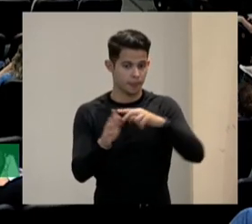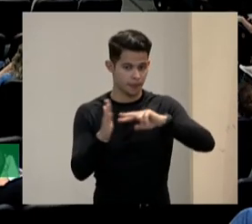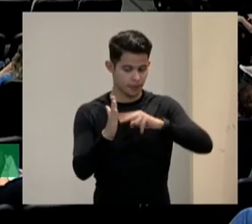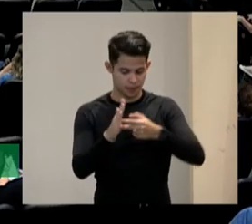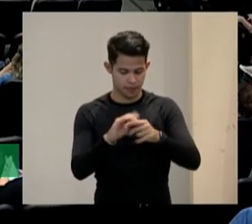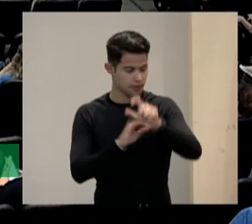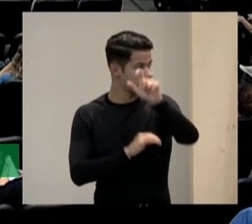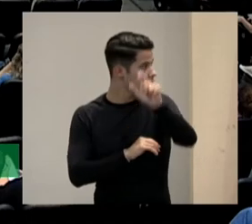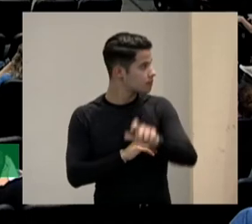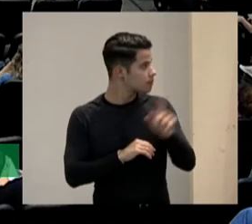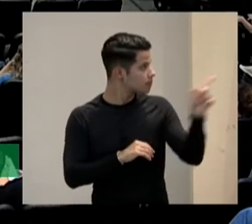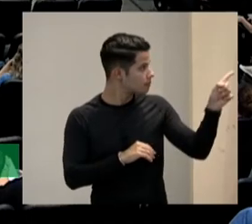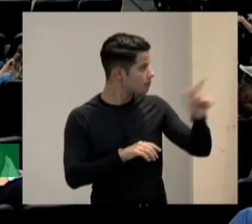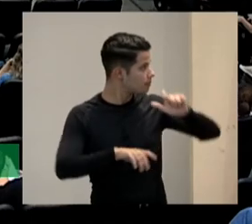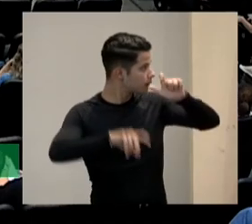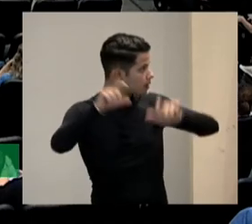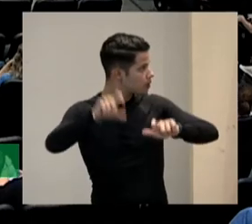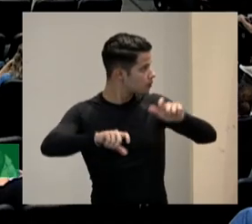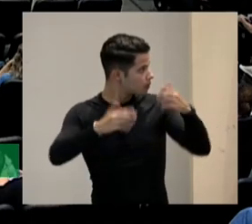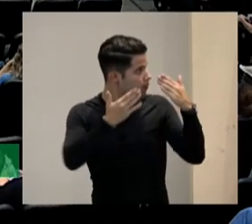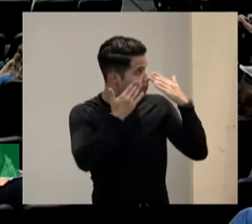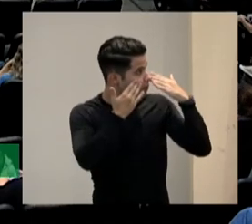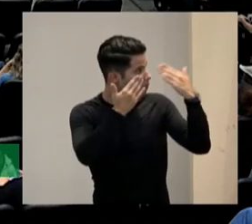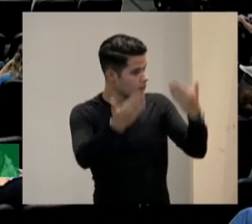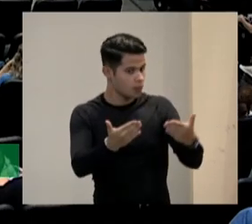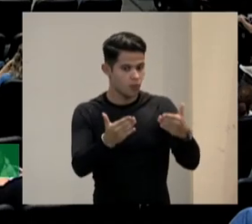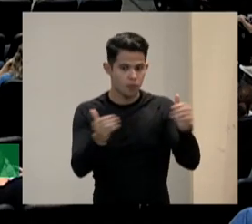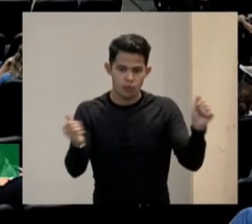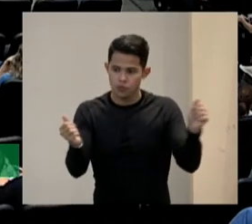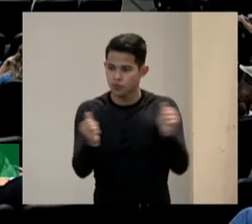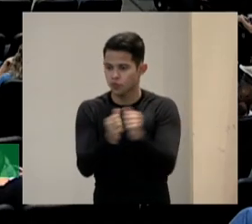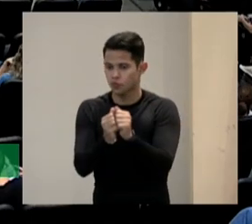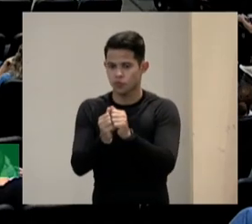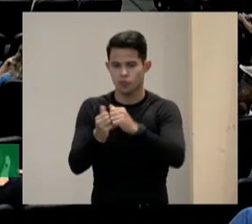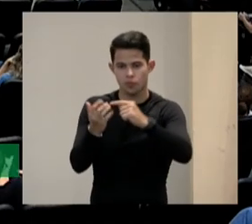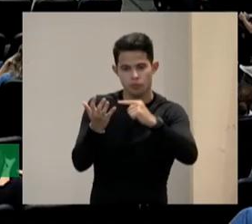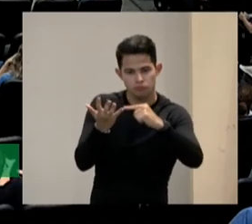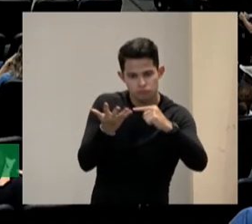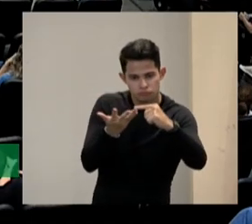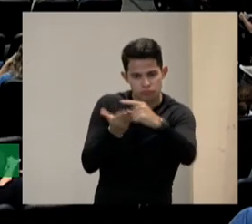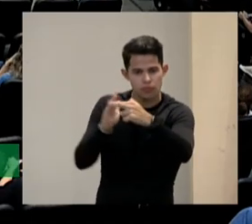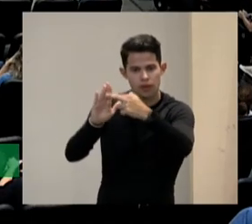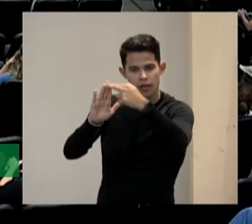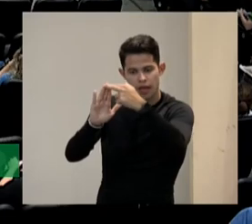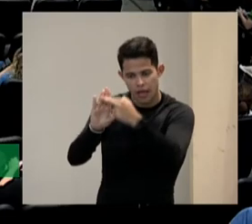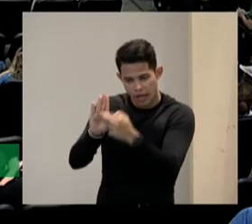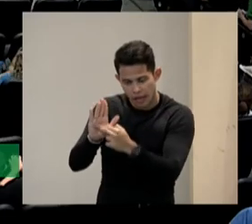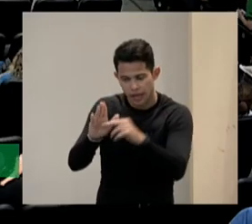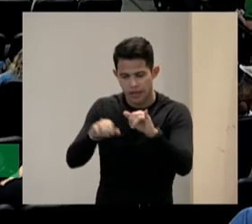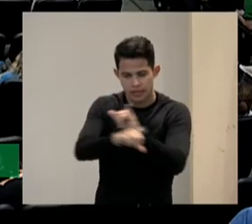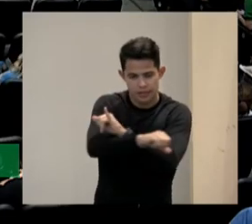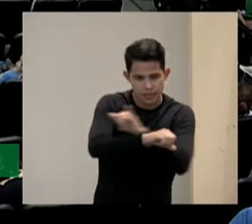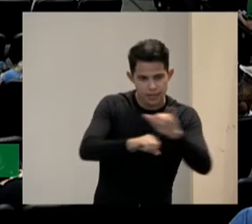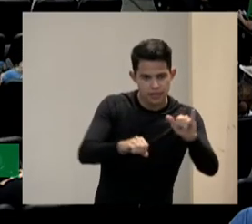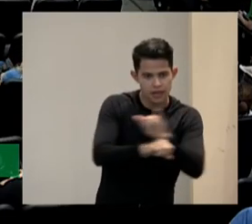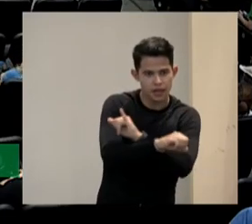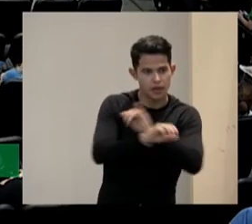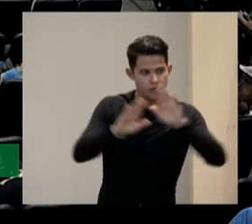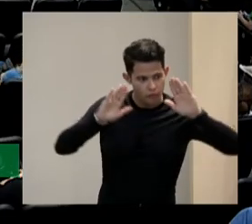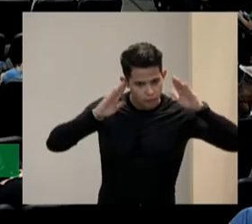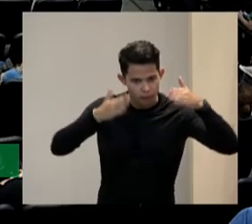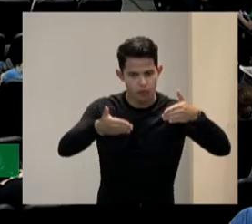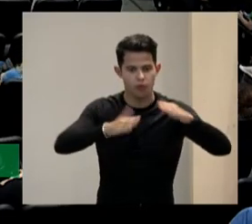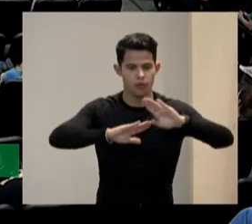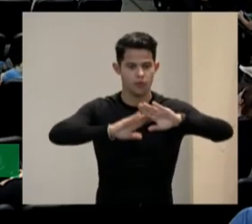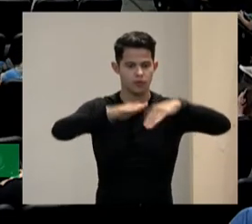próprios autores trazem é que um conjunto de princípios e estratégias relacionados com o desenvolvimento curricular